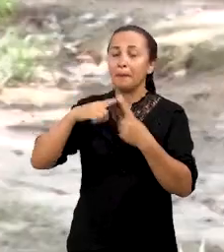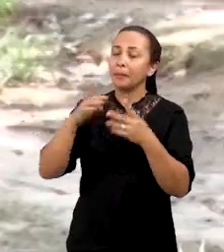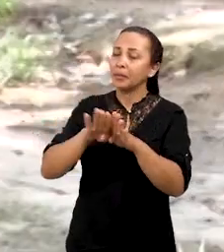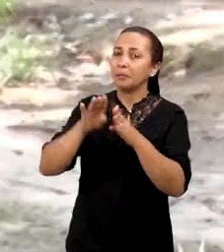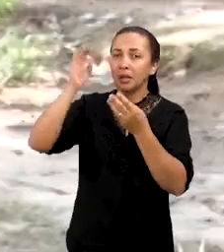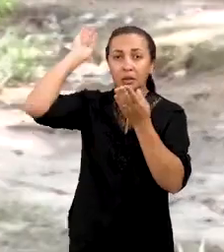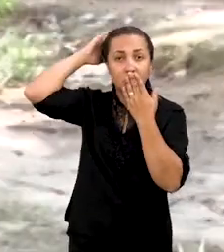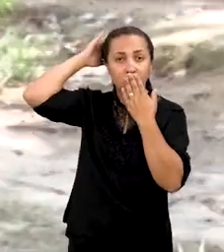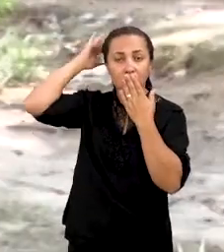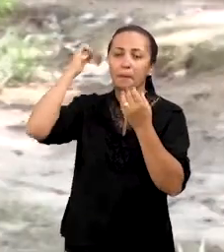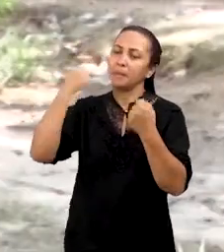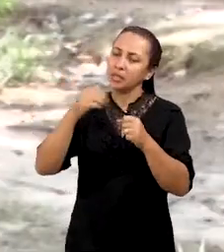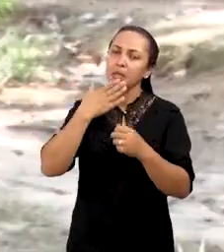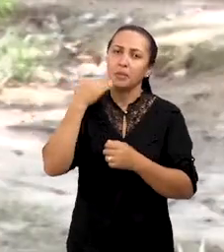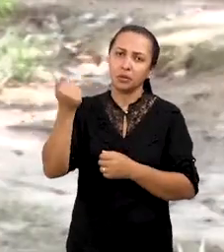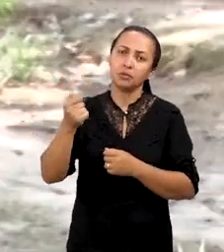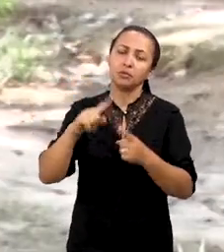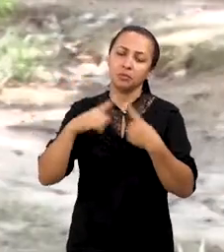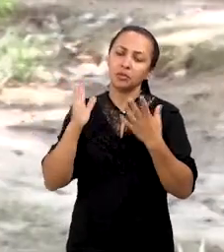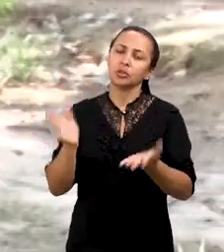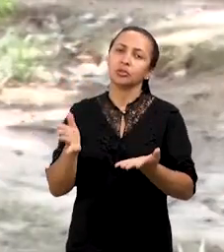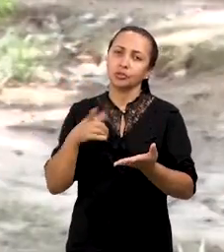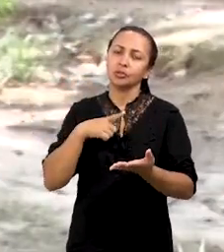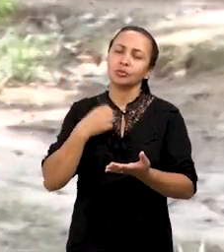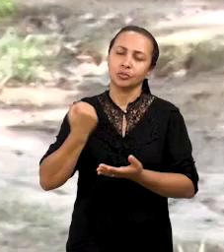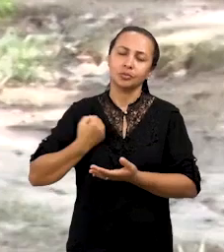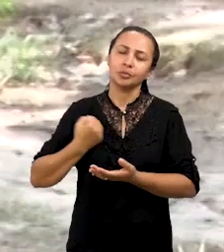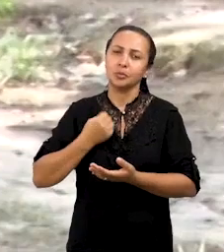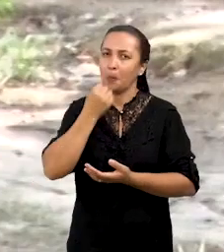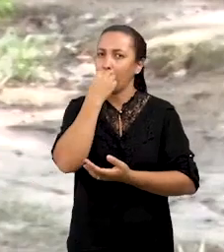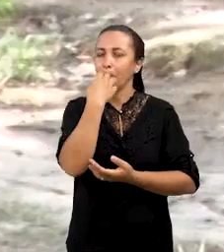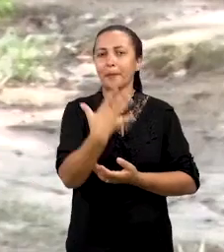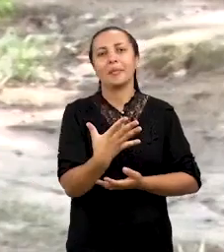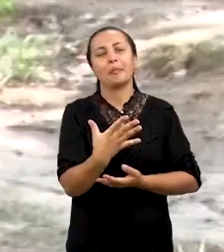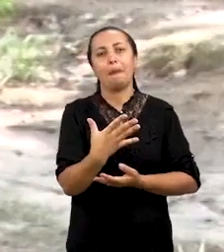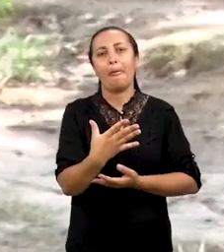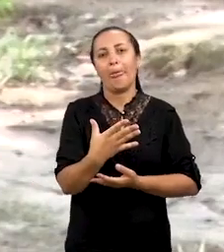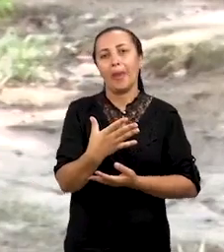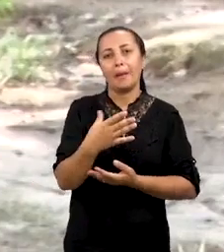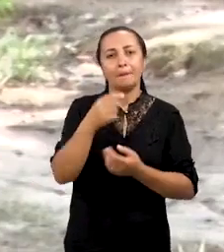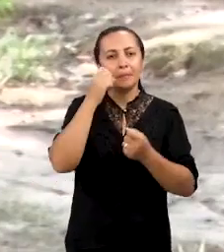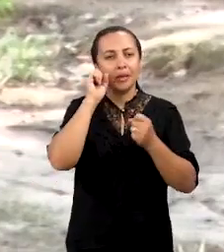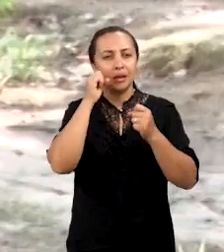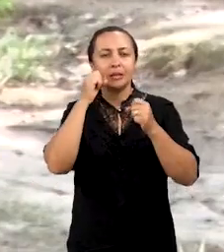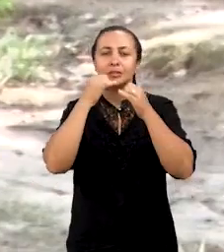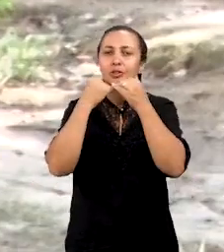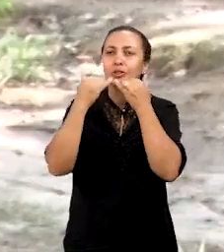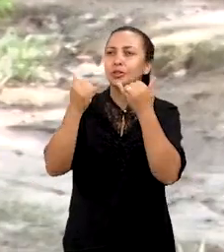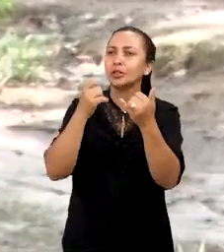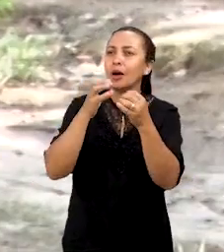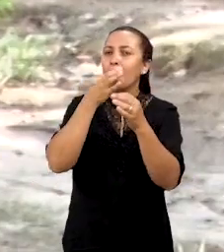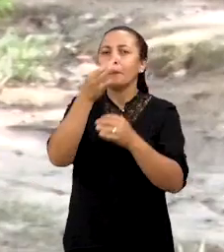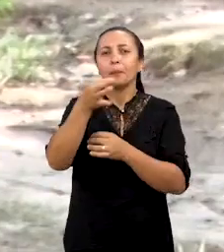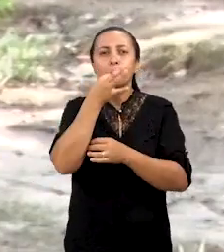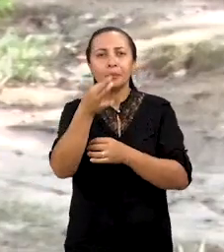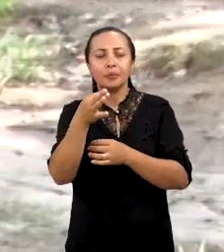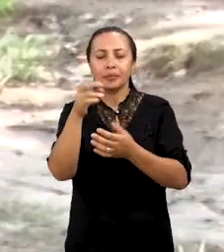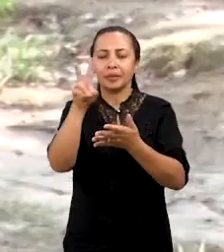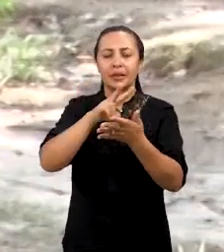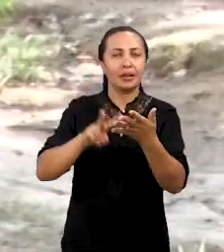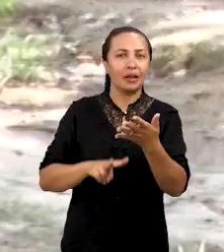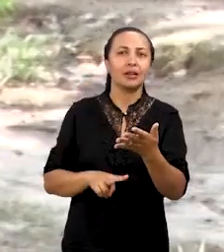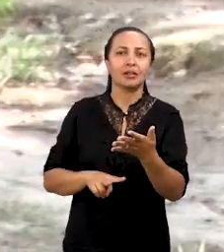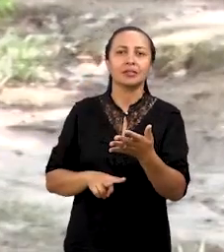índio. Ainda precisa melhorar, mas já temos um número razoável de boas indicações literárias